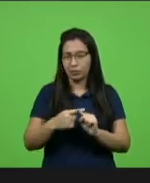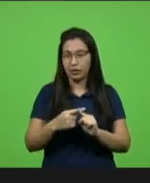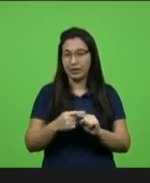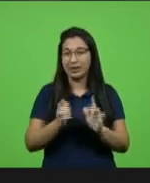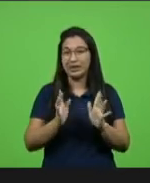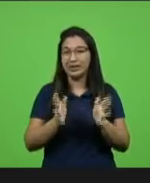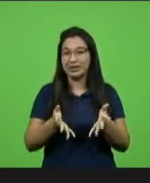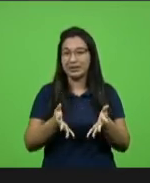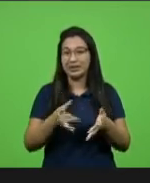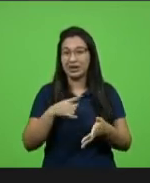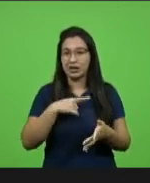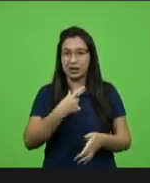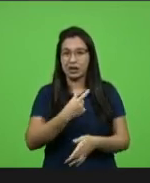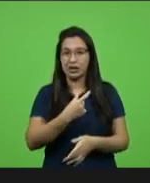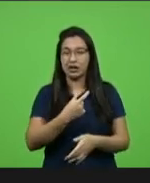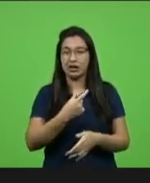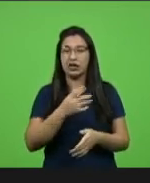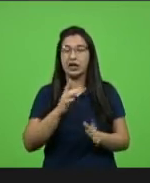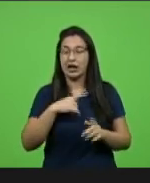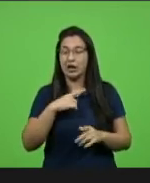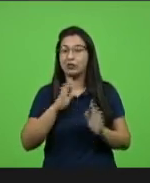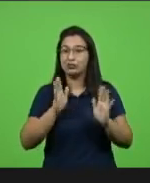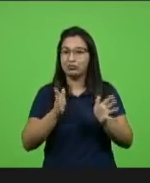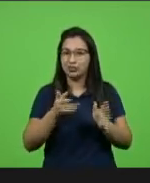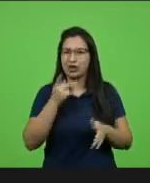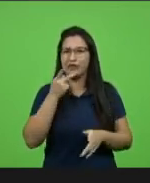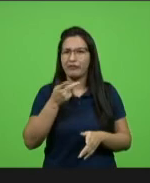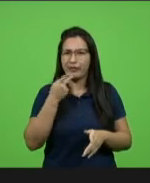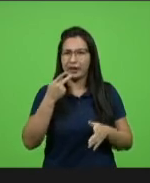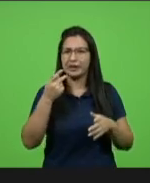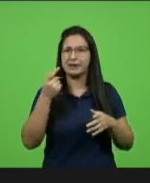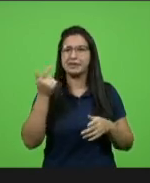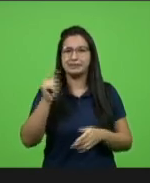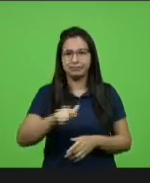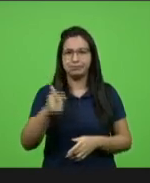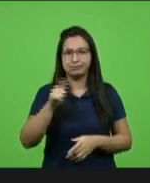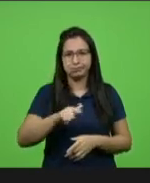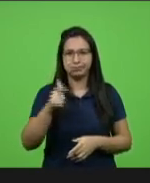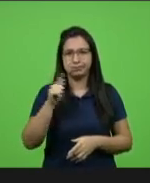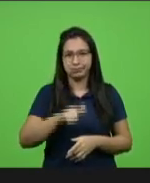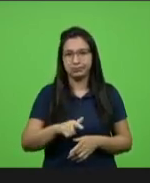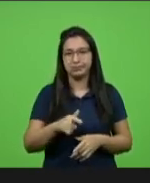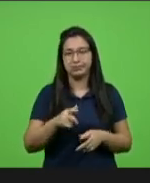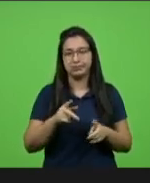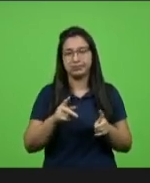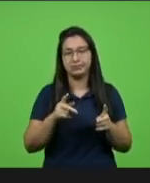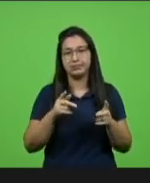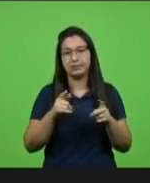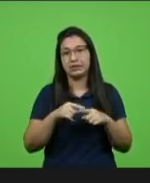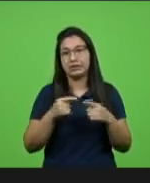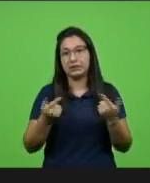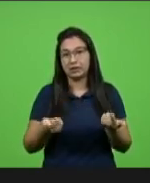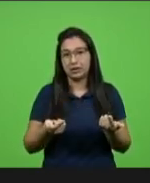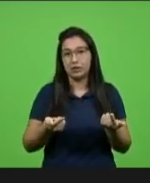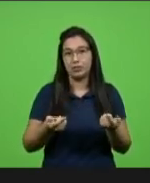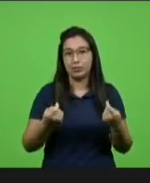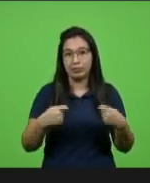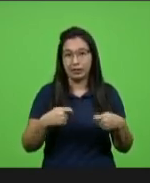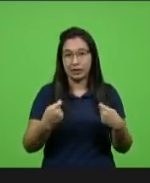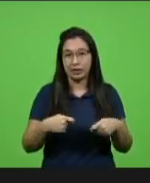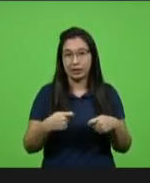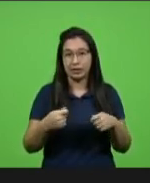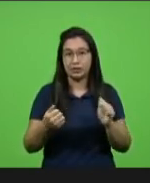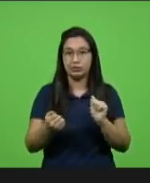bati nessa tecla várias vezes e ficou o vento levou as palavras então realmente tem que ser através do